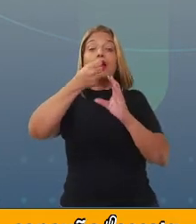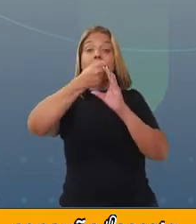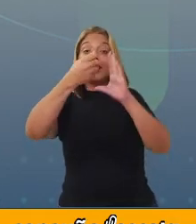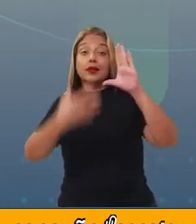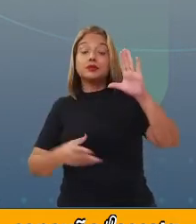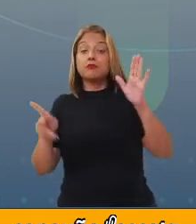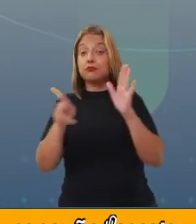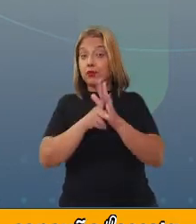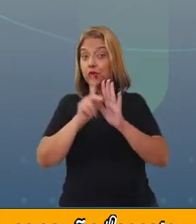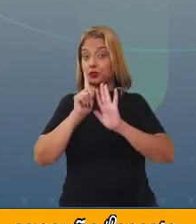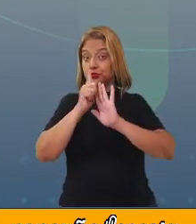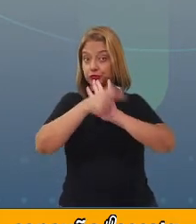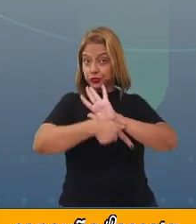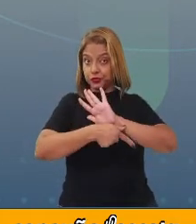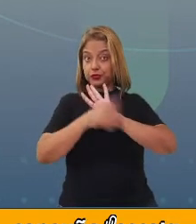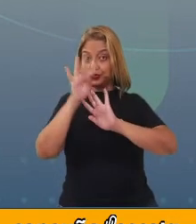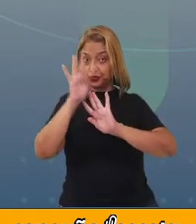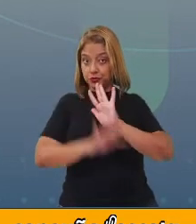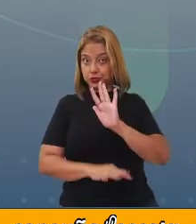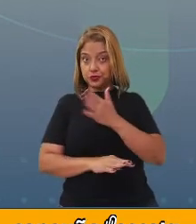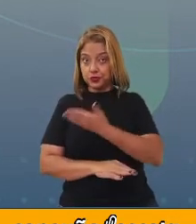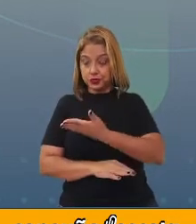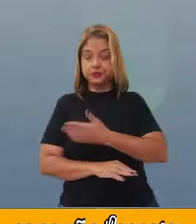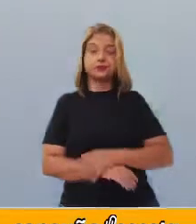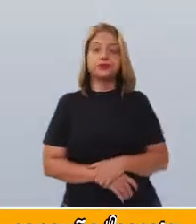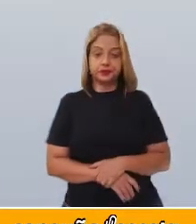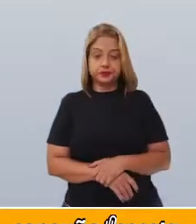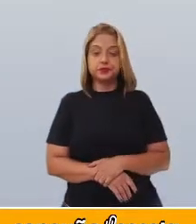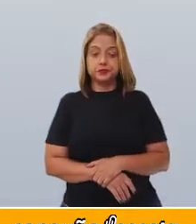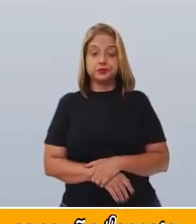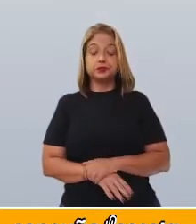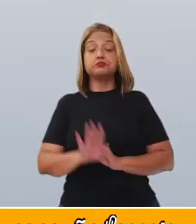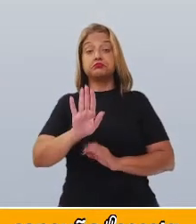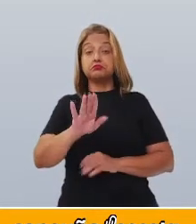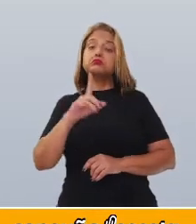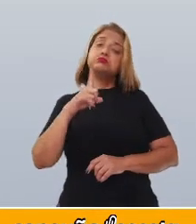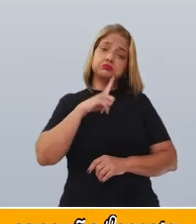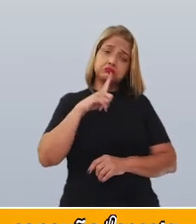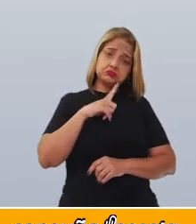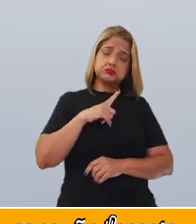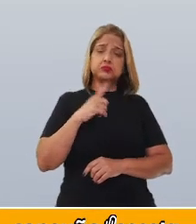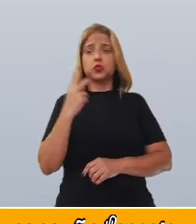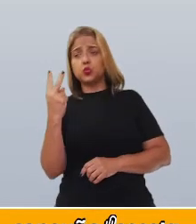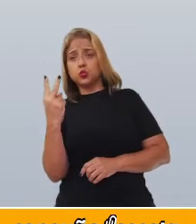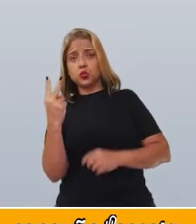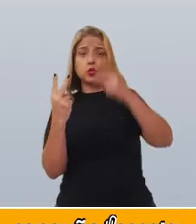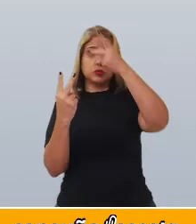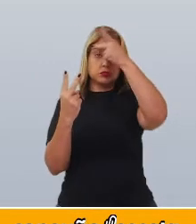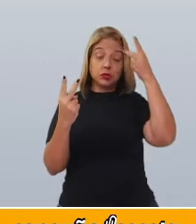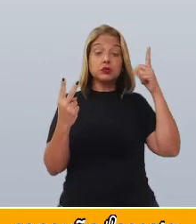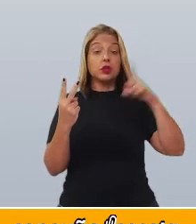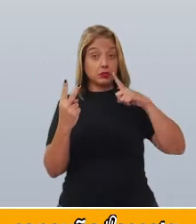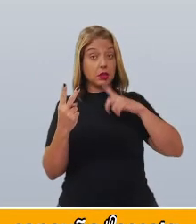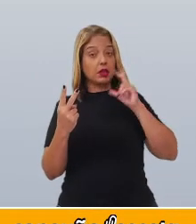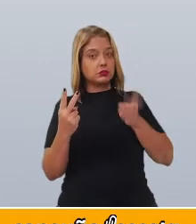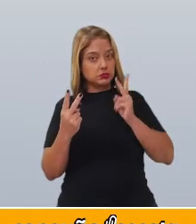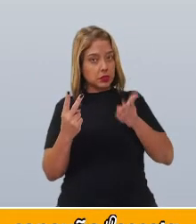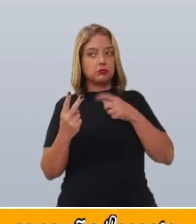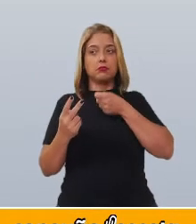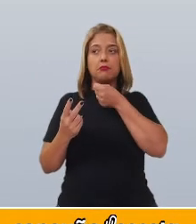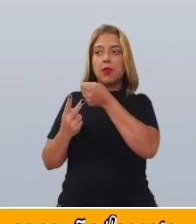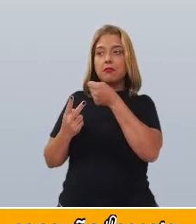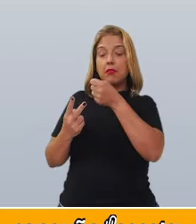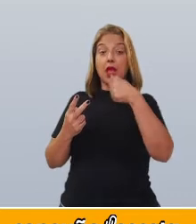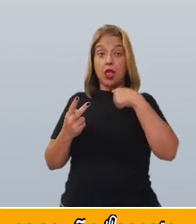desse gênero. Olha só. Geralmente, há pelo menos duas pessoas em uma entrevista. O